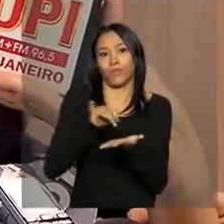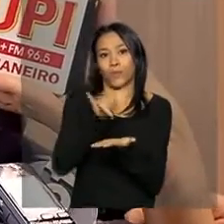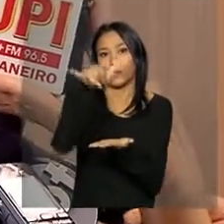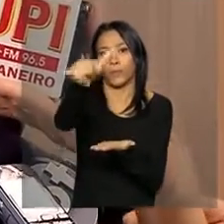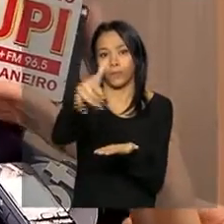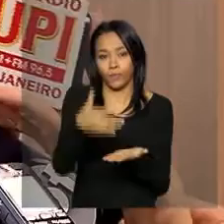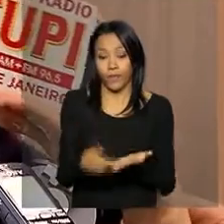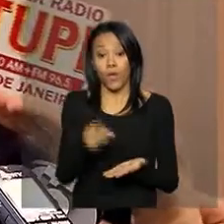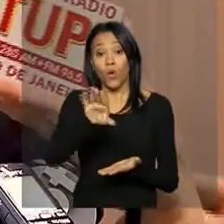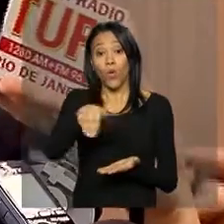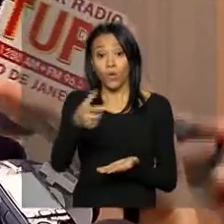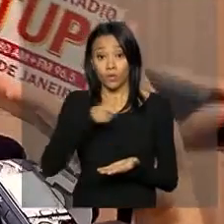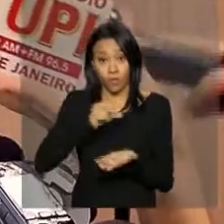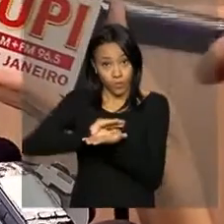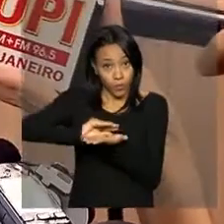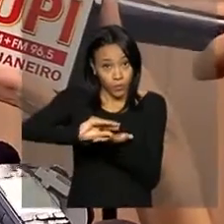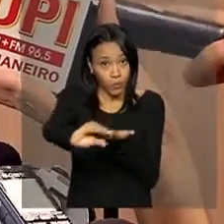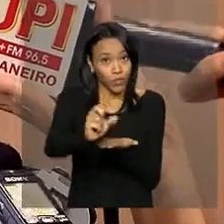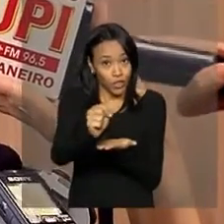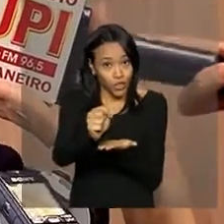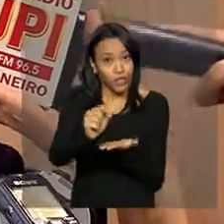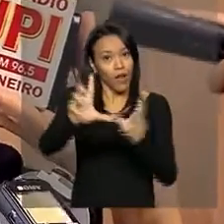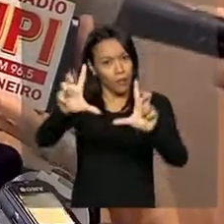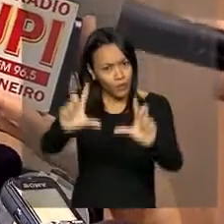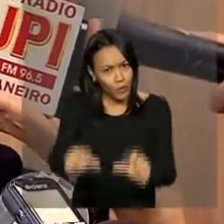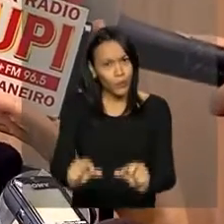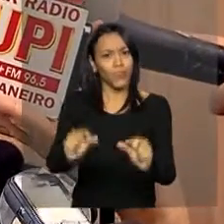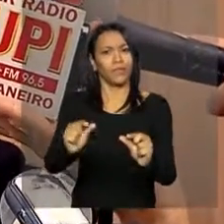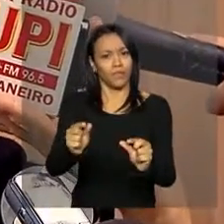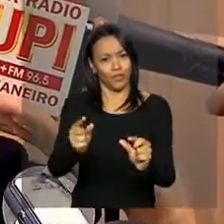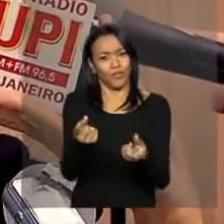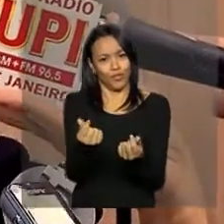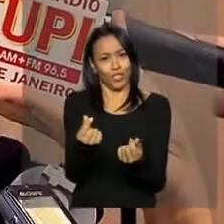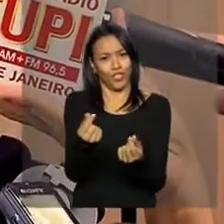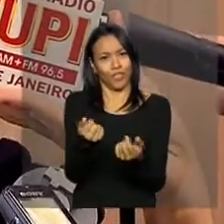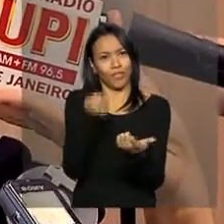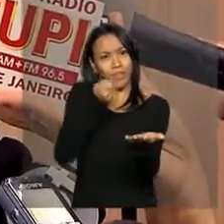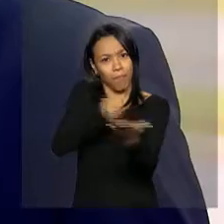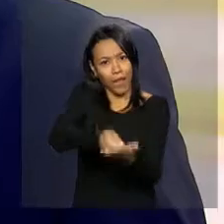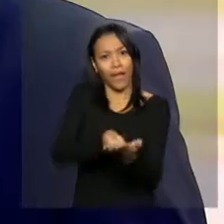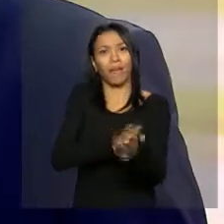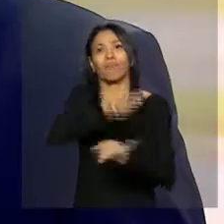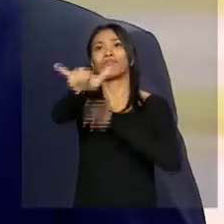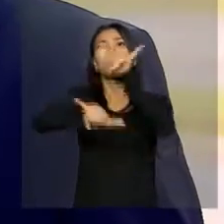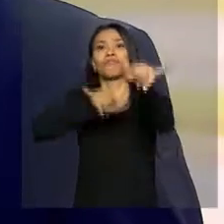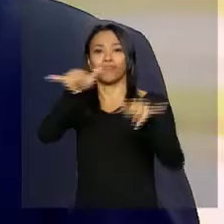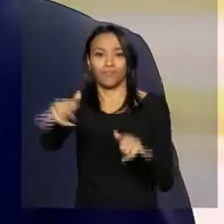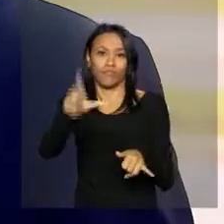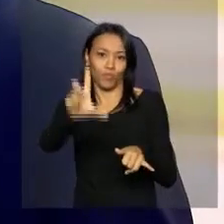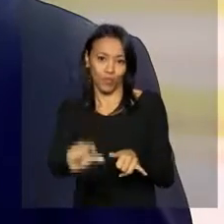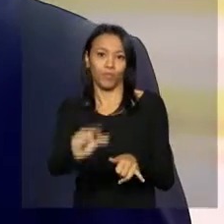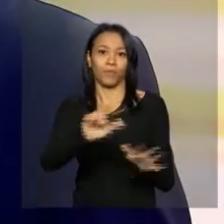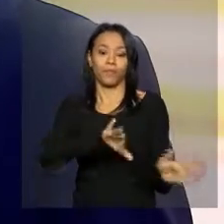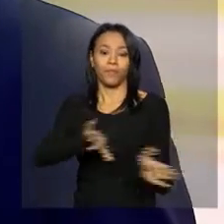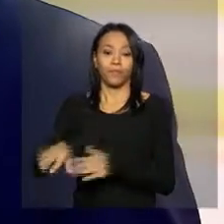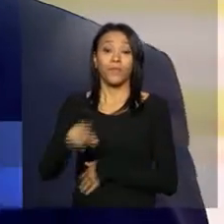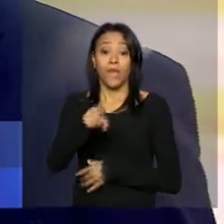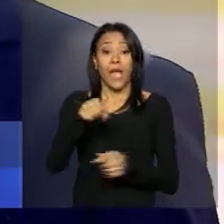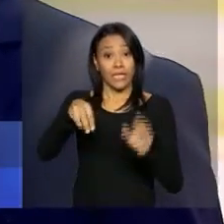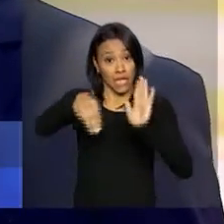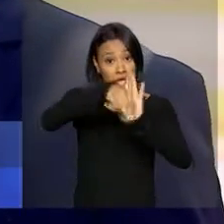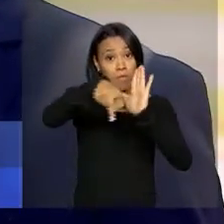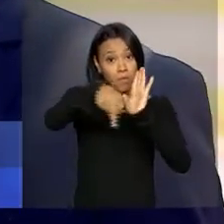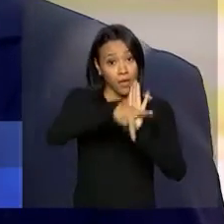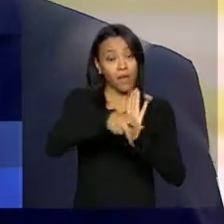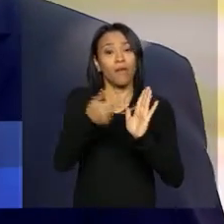aumento de investimento, isso leva a uma queda de preço e é um benefício ao passageiro brasileiro. A medida prevê também a possibilidade de que